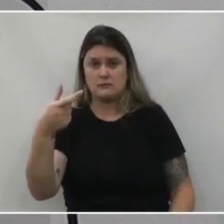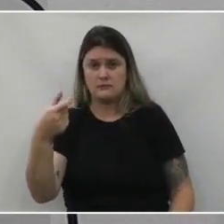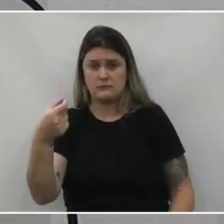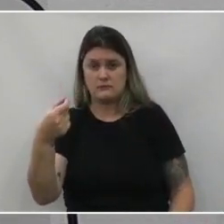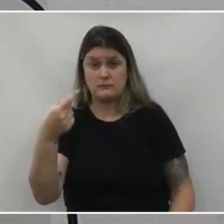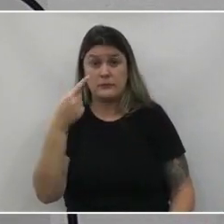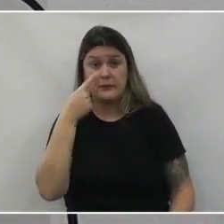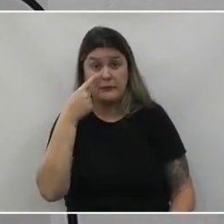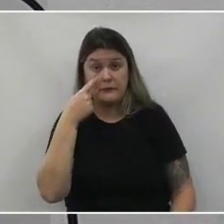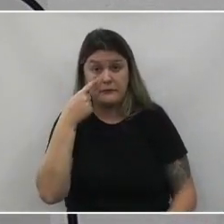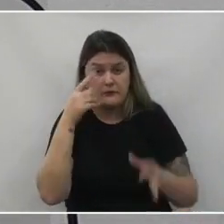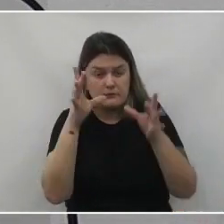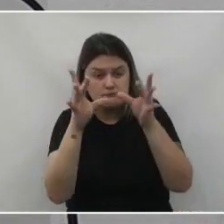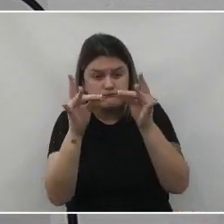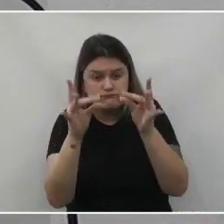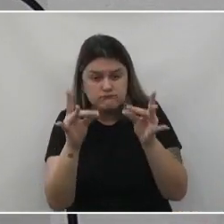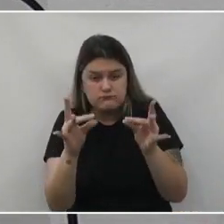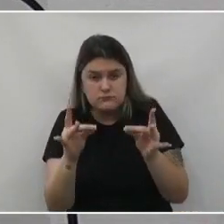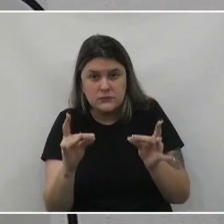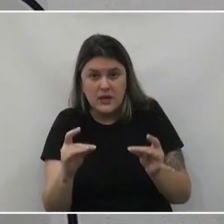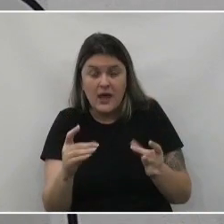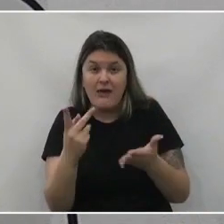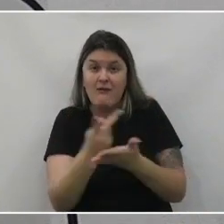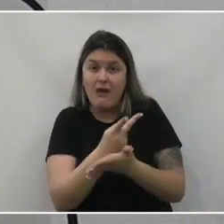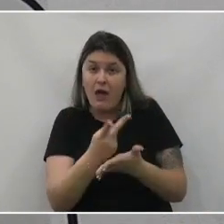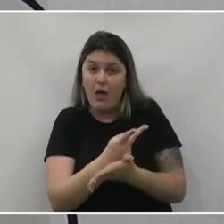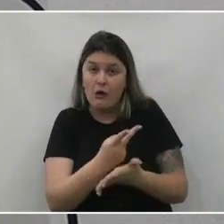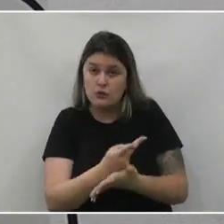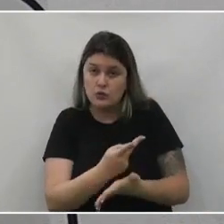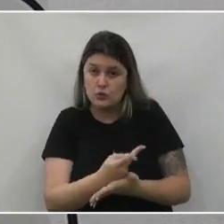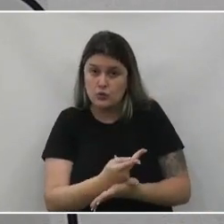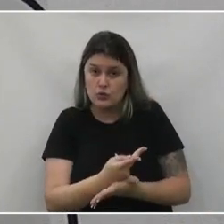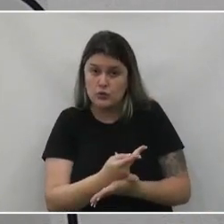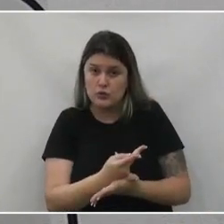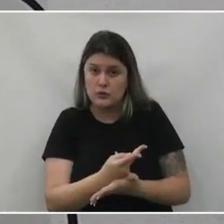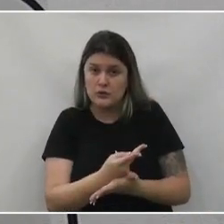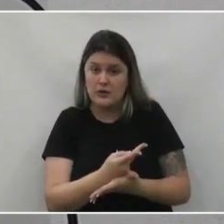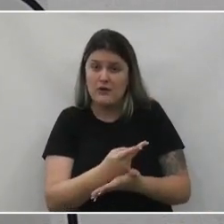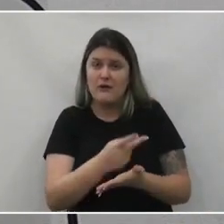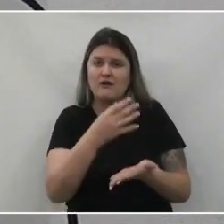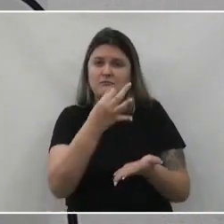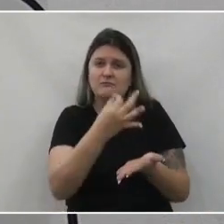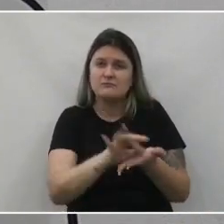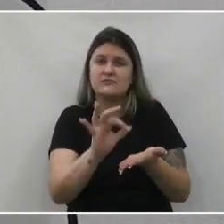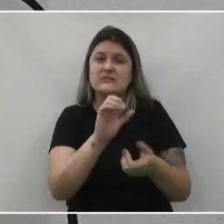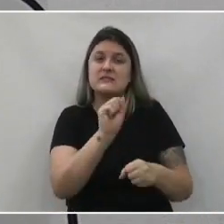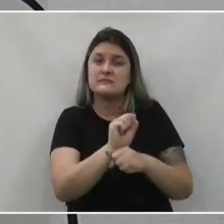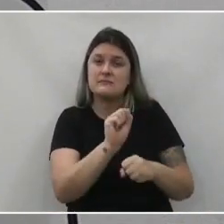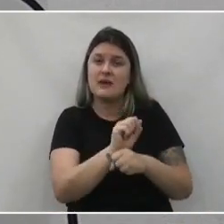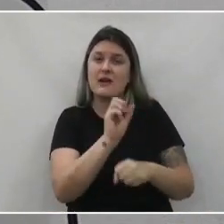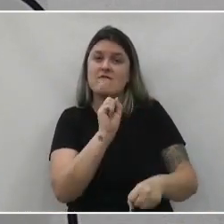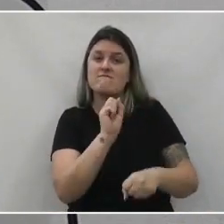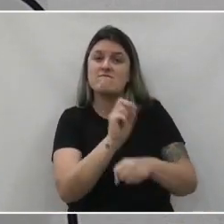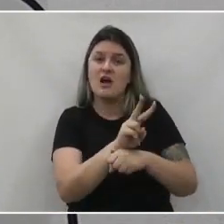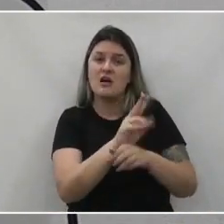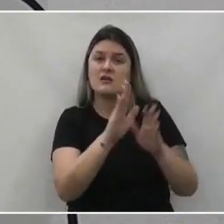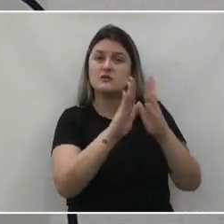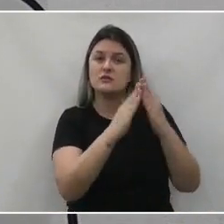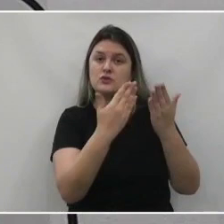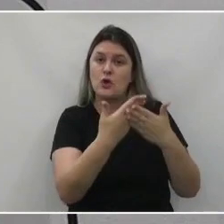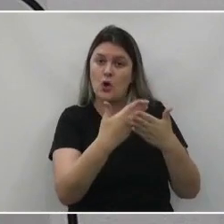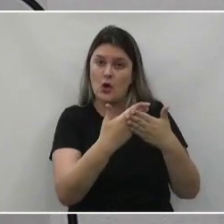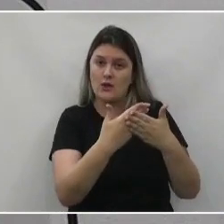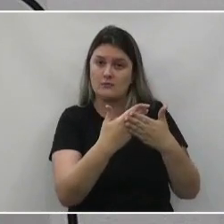apurar as possíveis irregularidades nos cadastros e espera de vagas escolares e